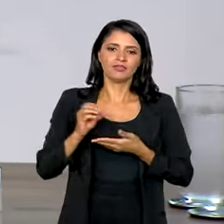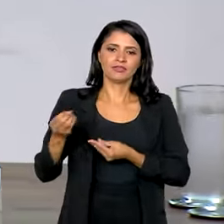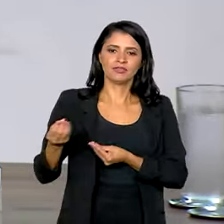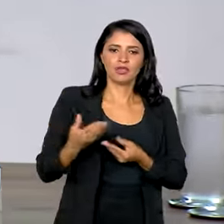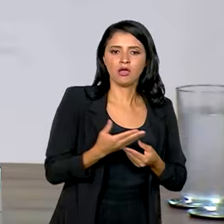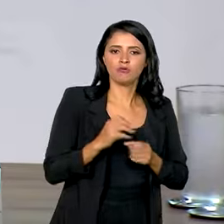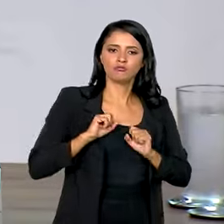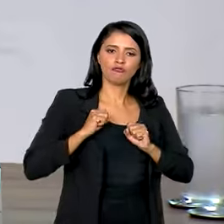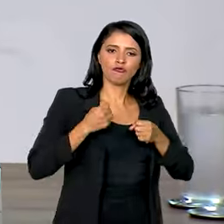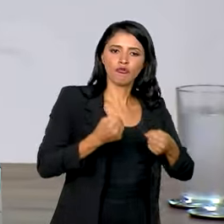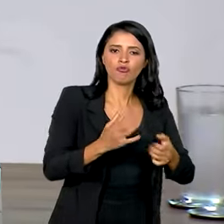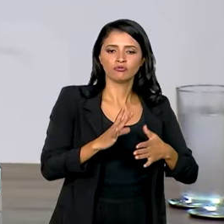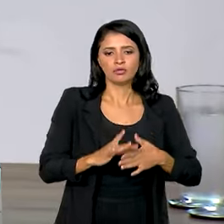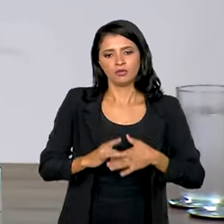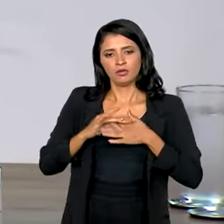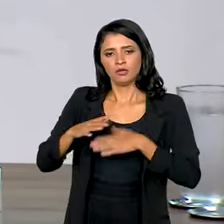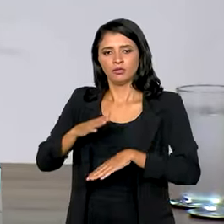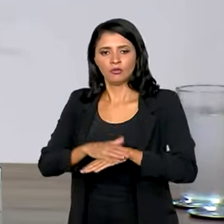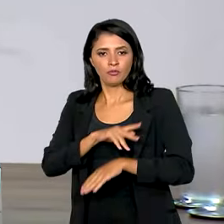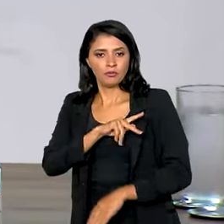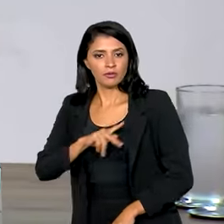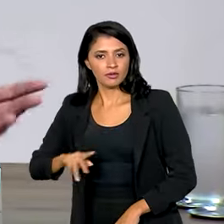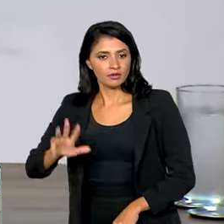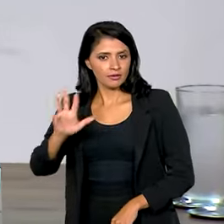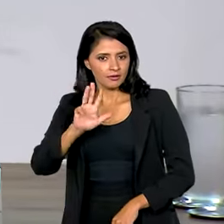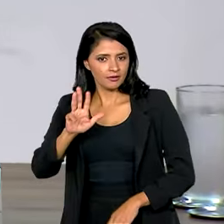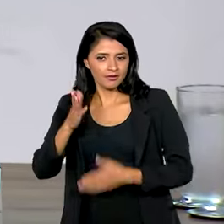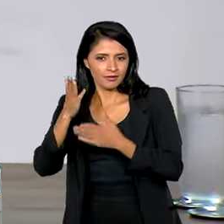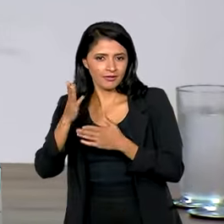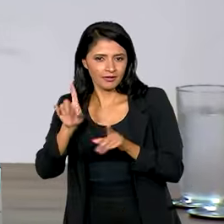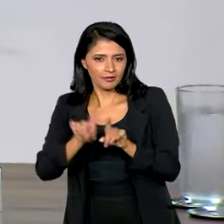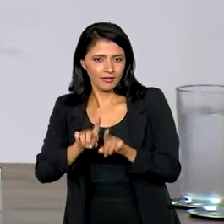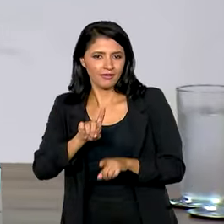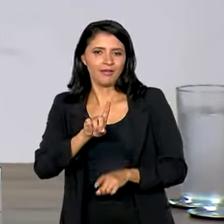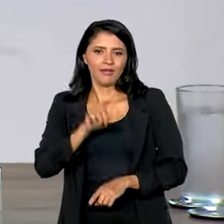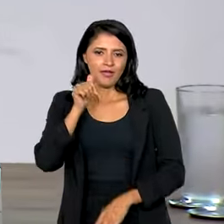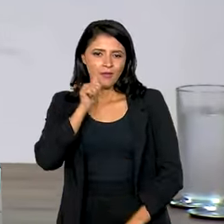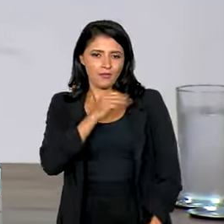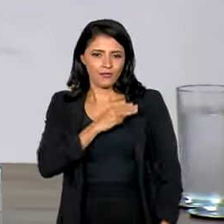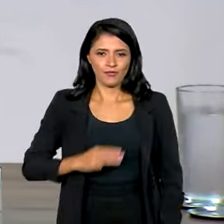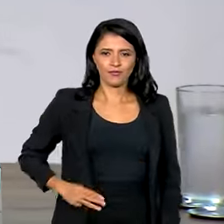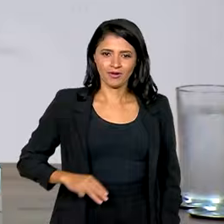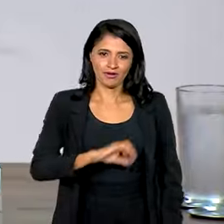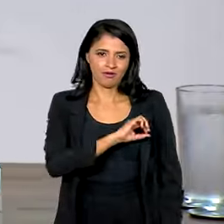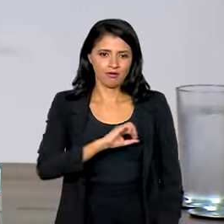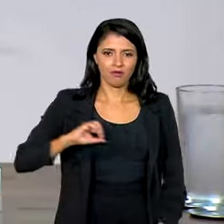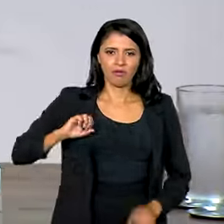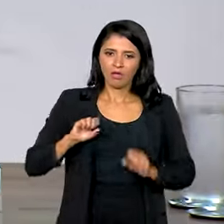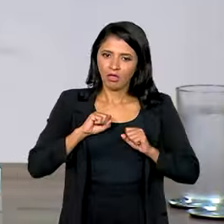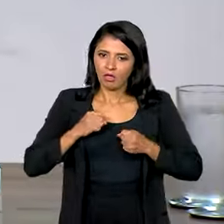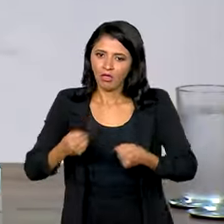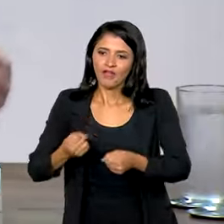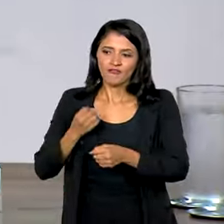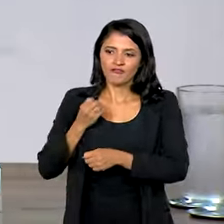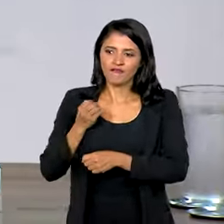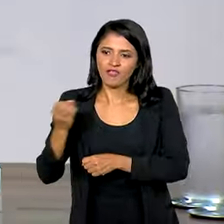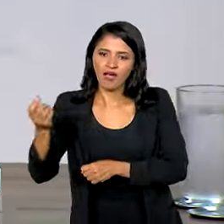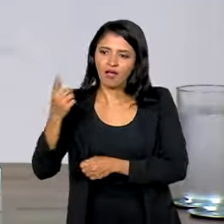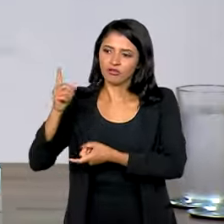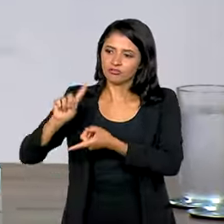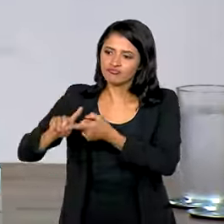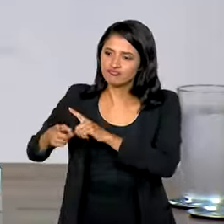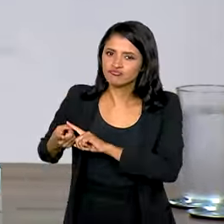todo um esforço e liderança do presidente Lula, da ministra Marina, em fazer essas viagens, fazer